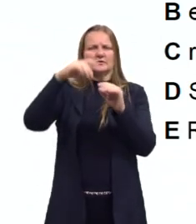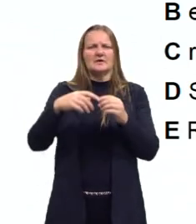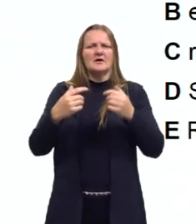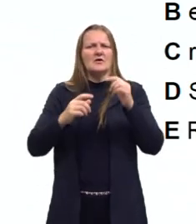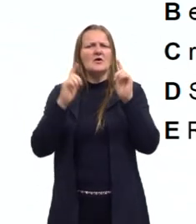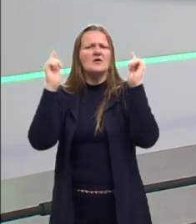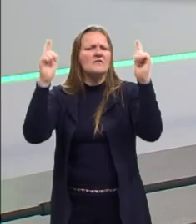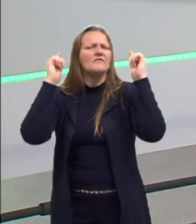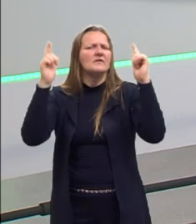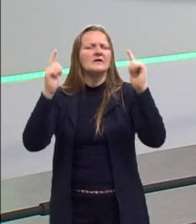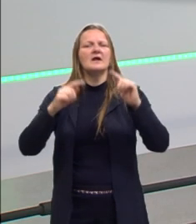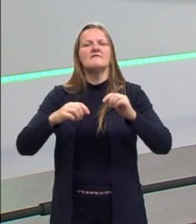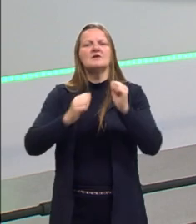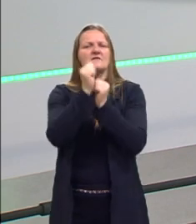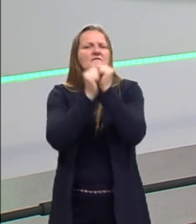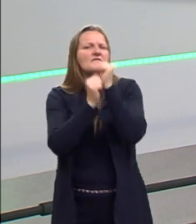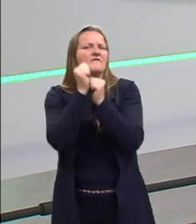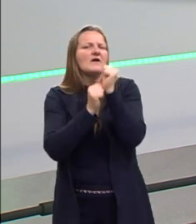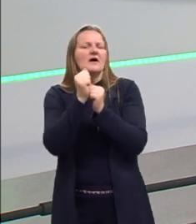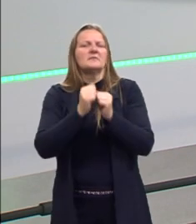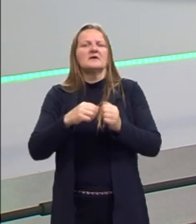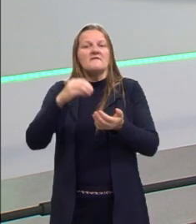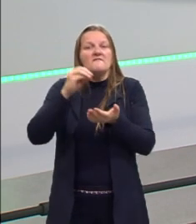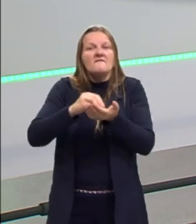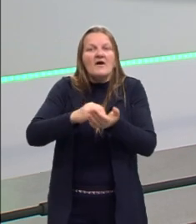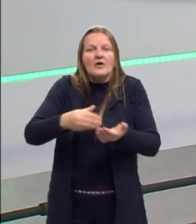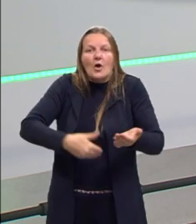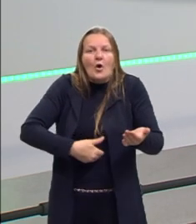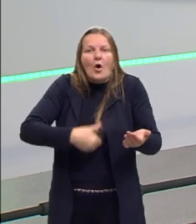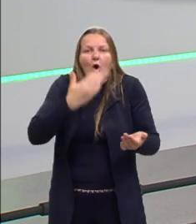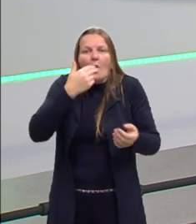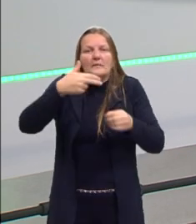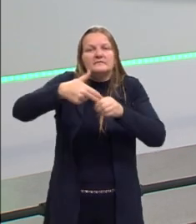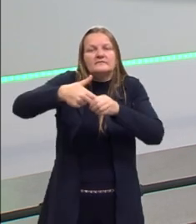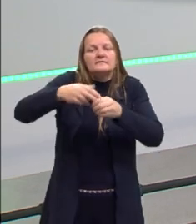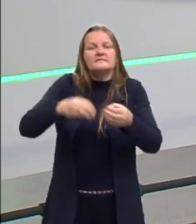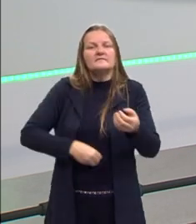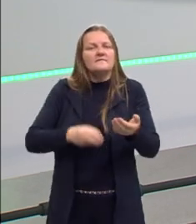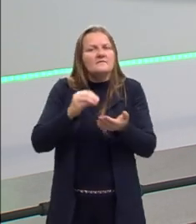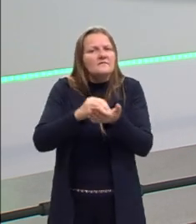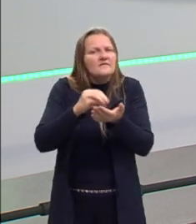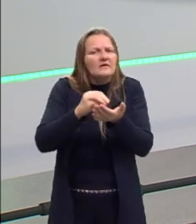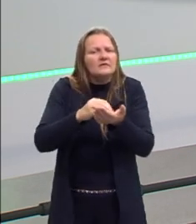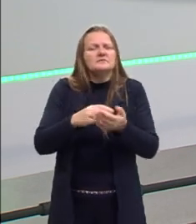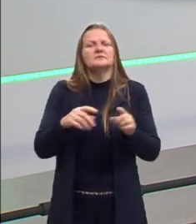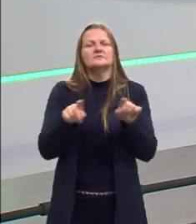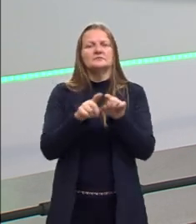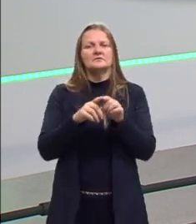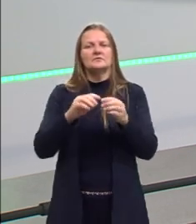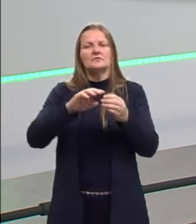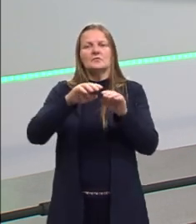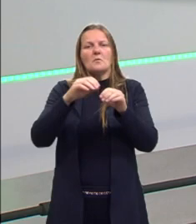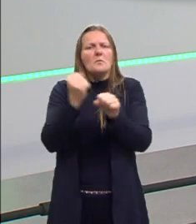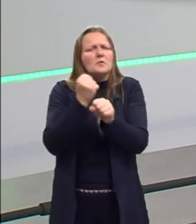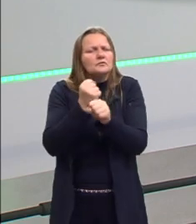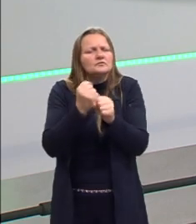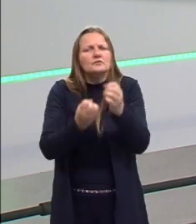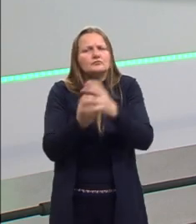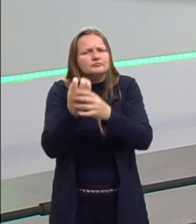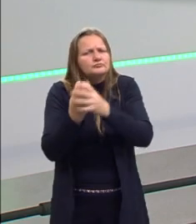fábricas, falta de gêneros alimentícios e combustíveis nas principais cidades, queda na produção,